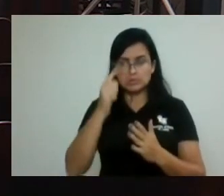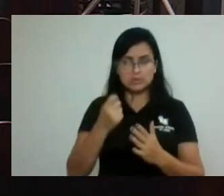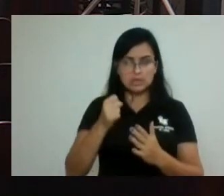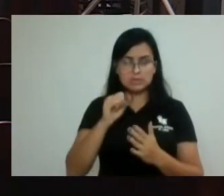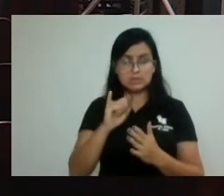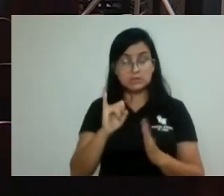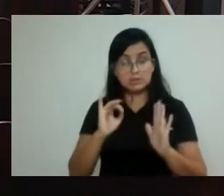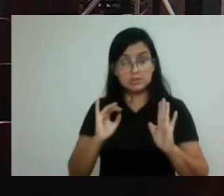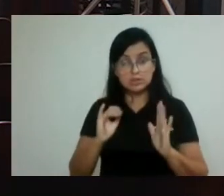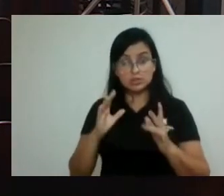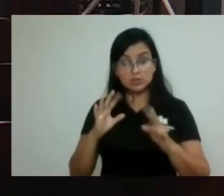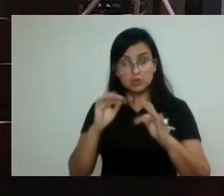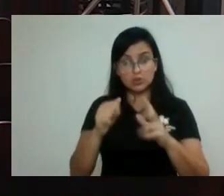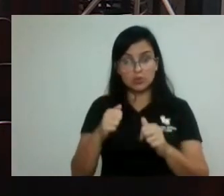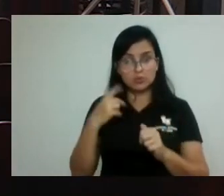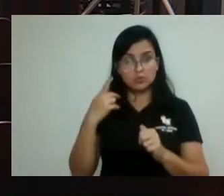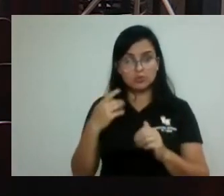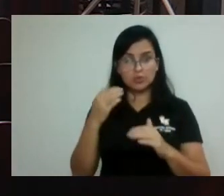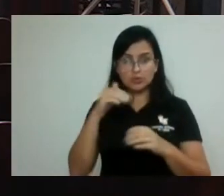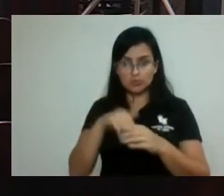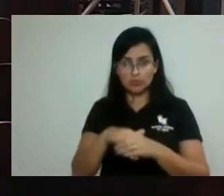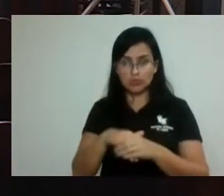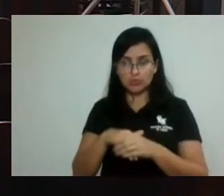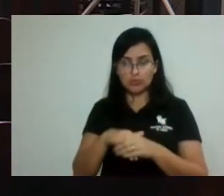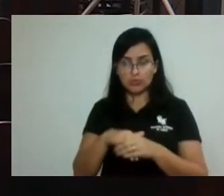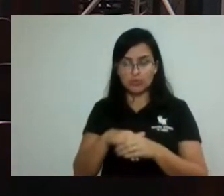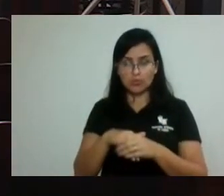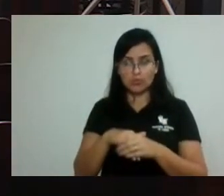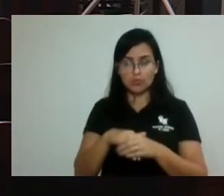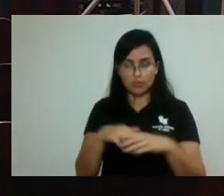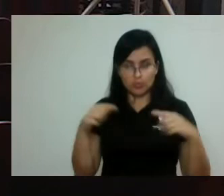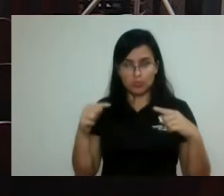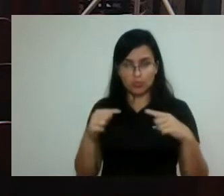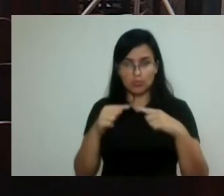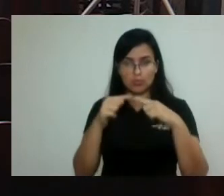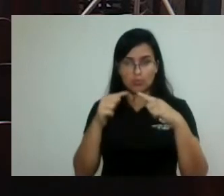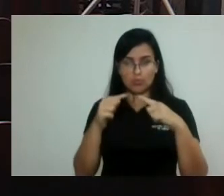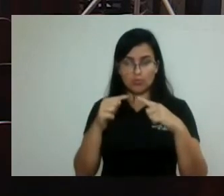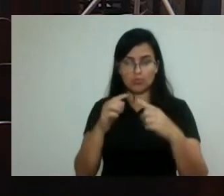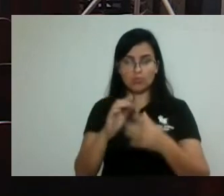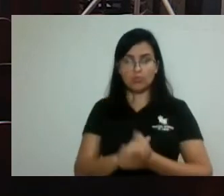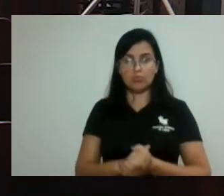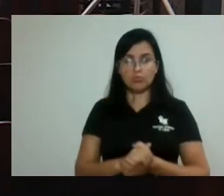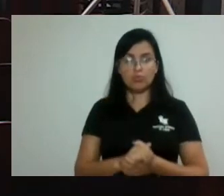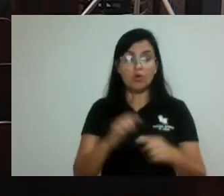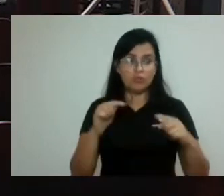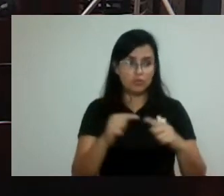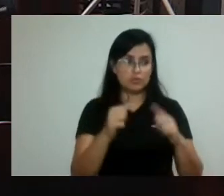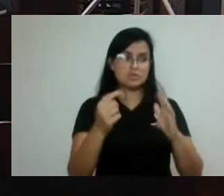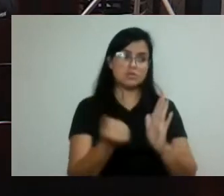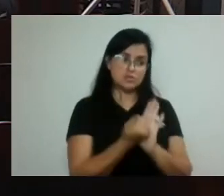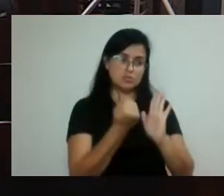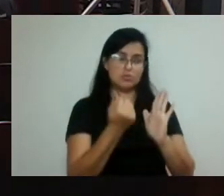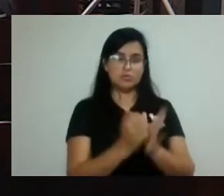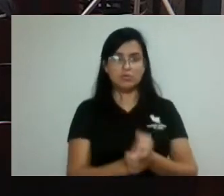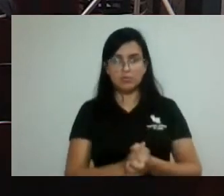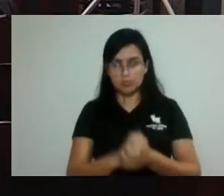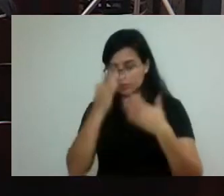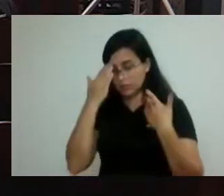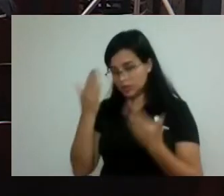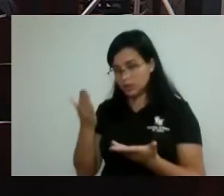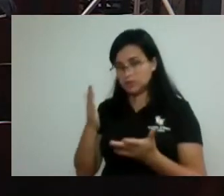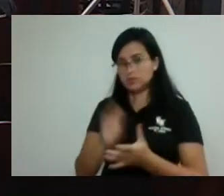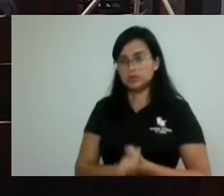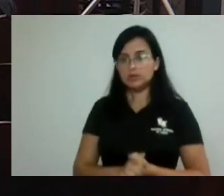vereadores votaram favorável à matéria. votação simbólica. Então, está bom. É só para a gente ter estrangecimento aqui. Obrigado, senhor presidente. O quarto,